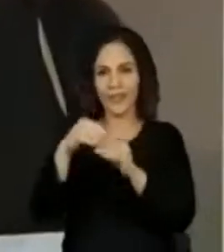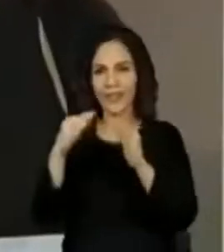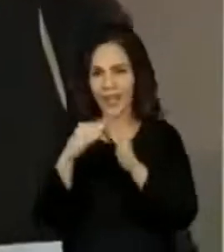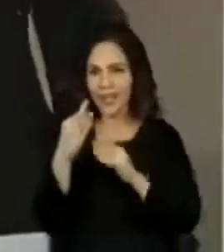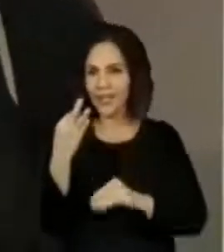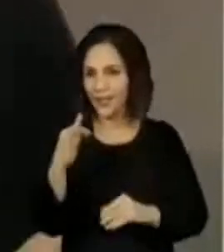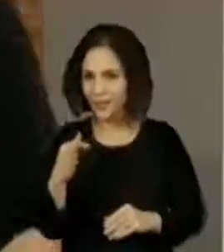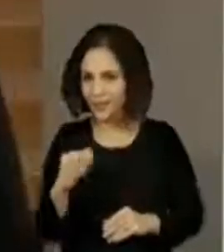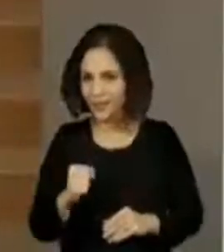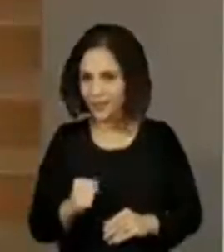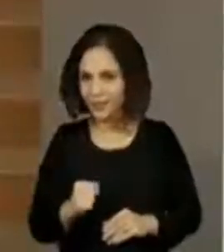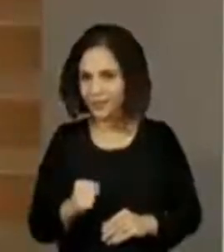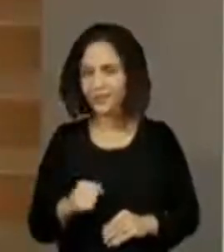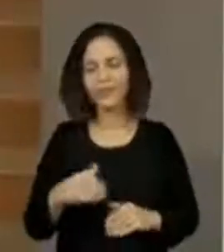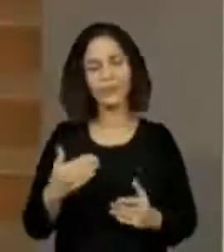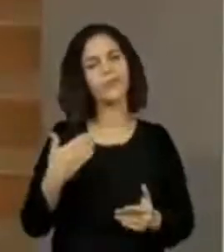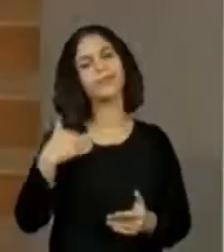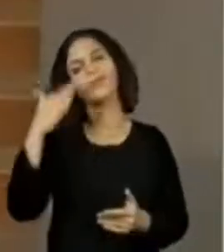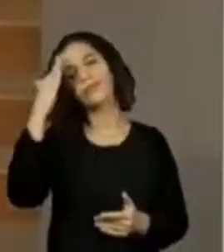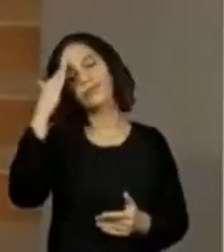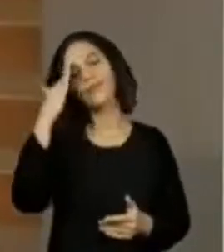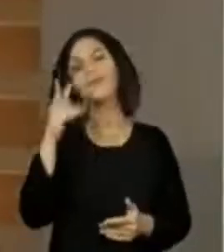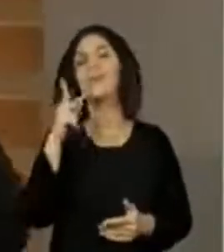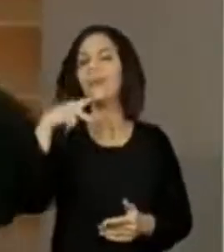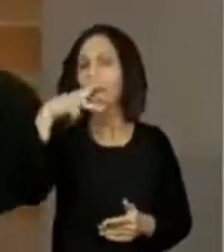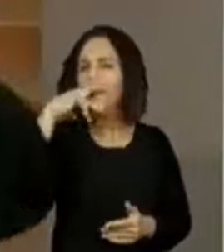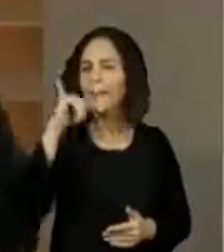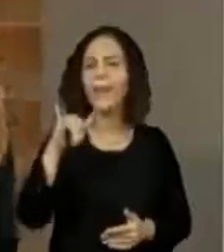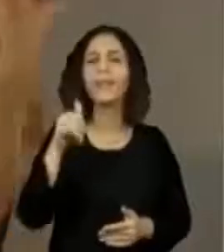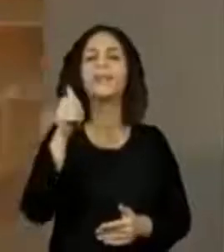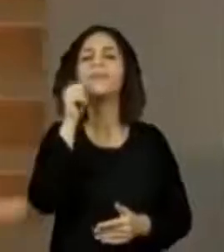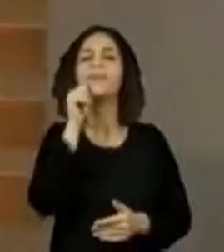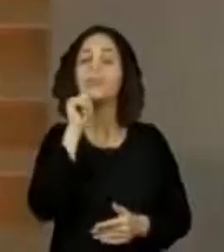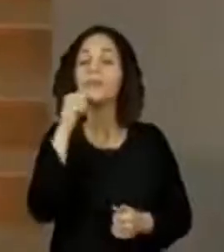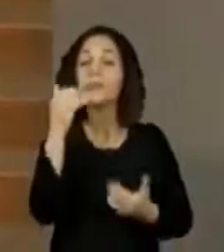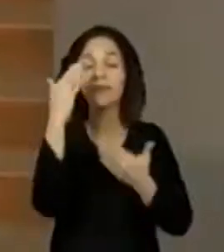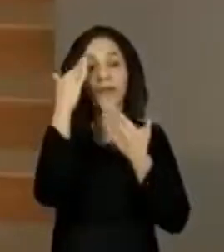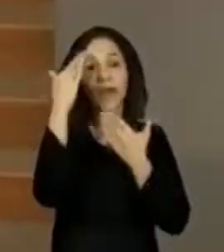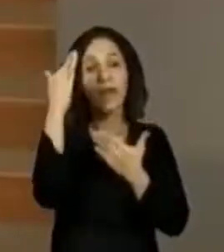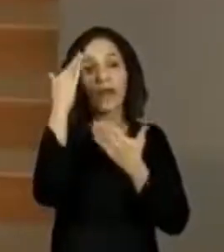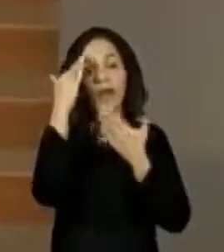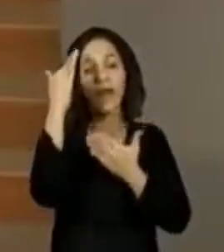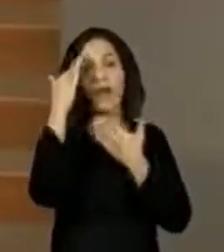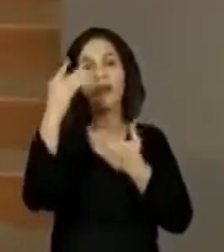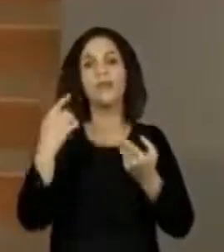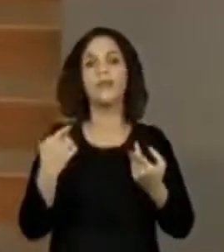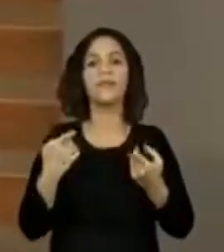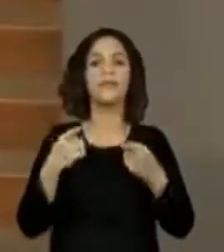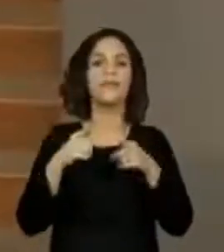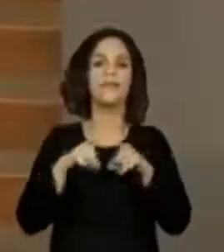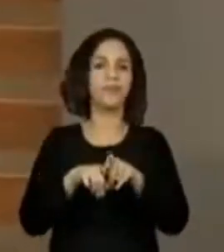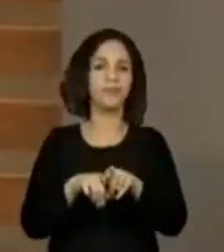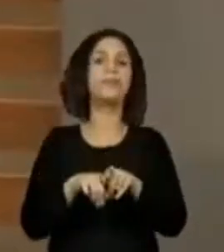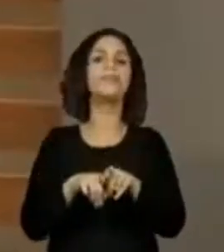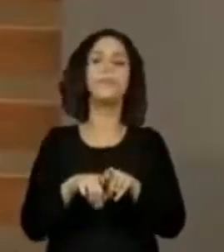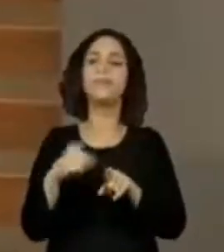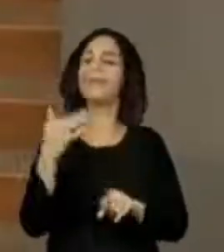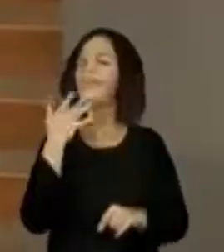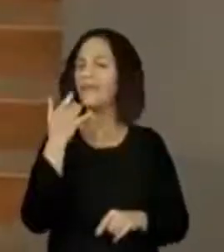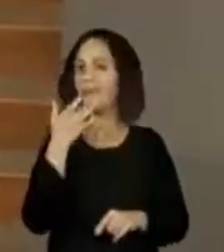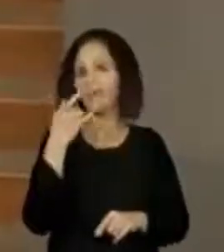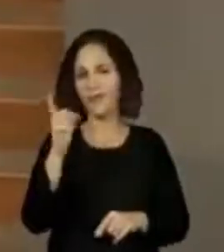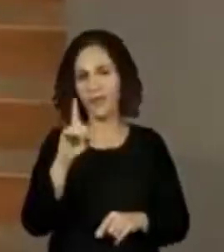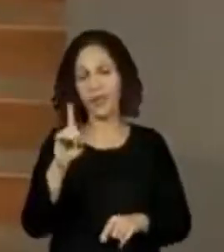né? Eu sei, papai, mamãe, que nós temos que agradecer tanto por essa parceria, que não está fácil.